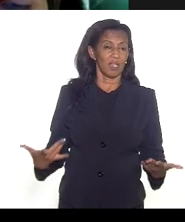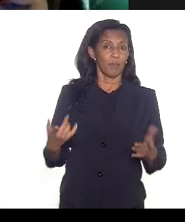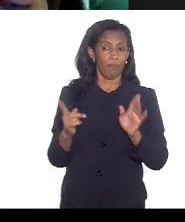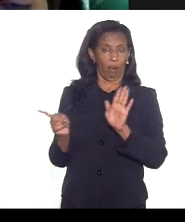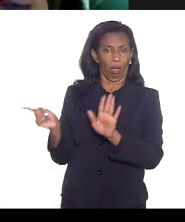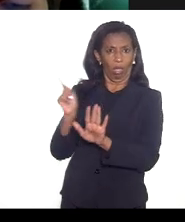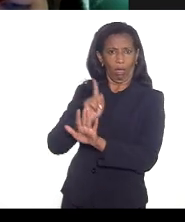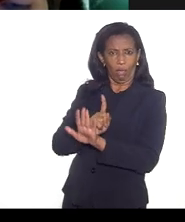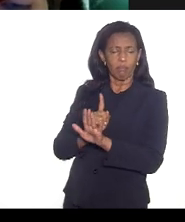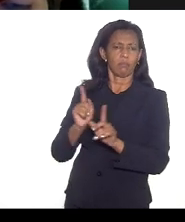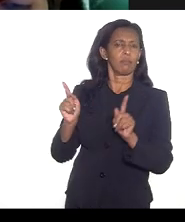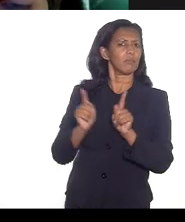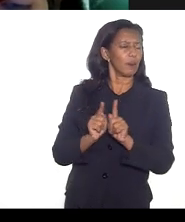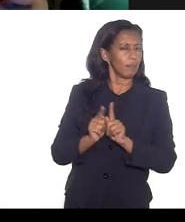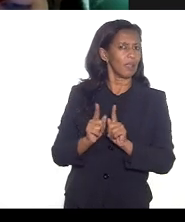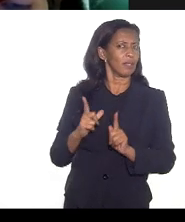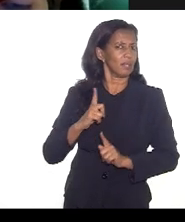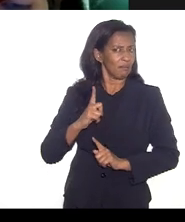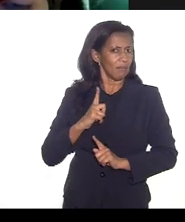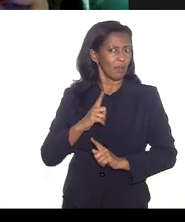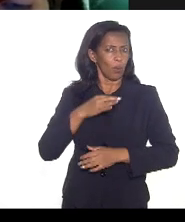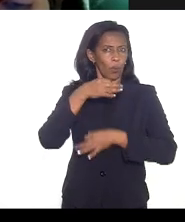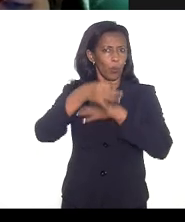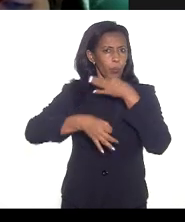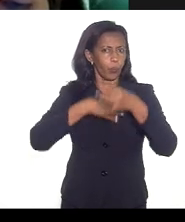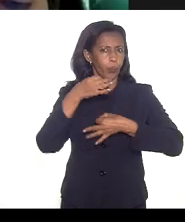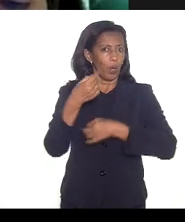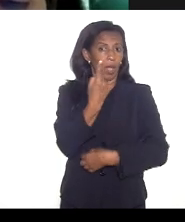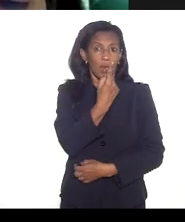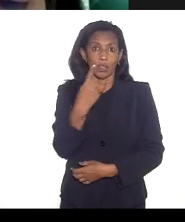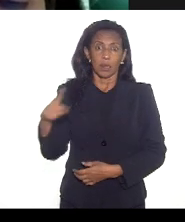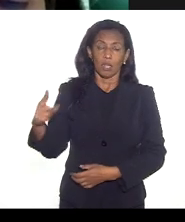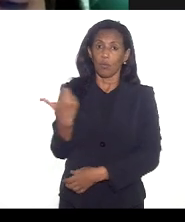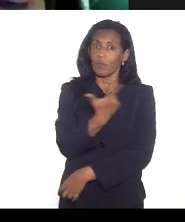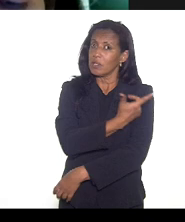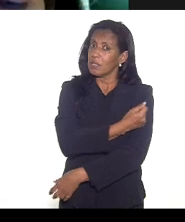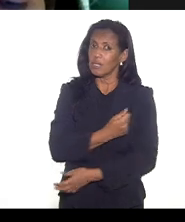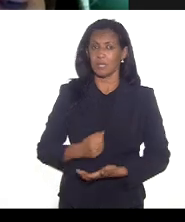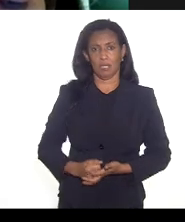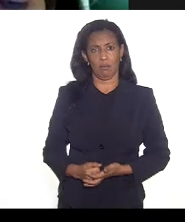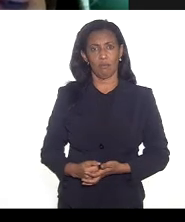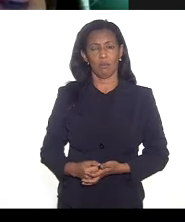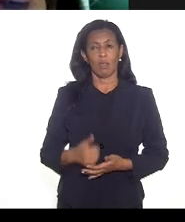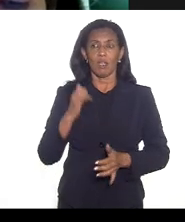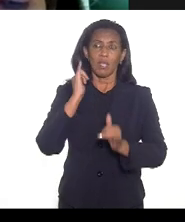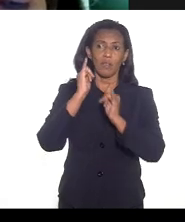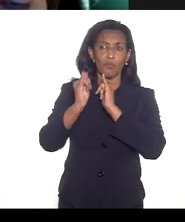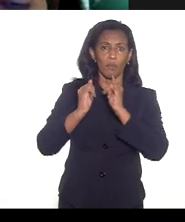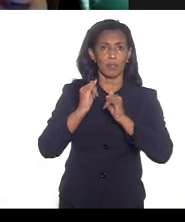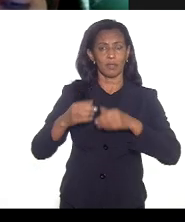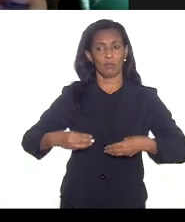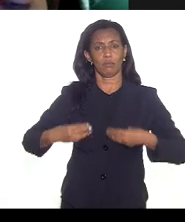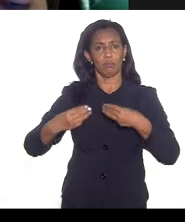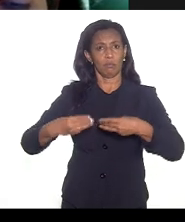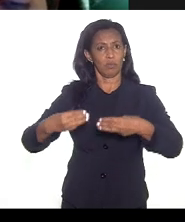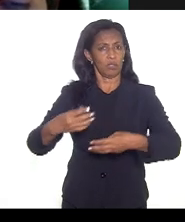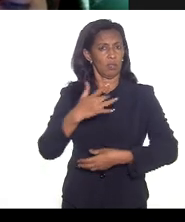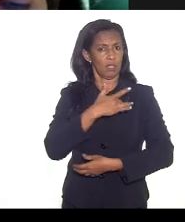nenhuma há a questão da não vacinação segundo dados do Ministério da Saúde